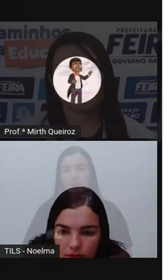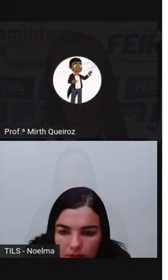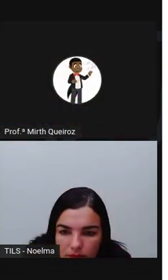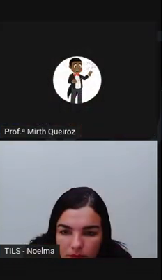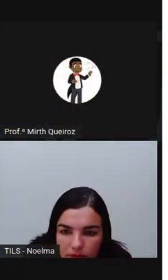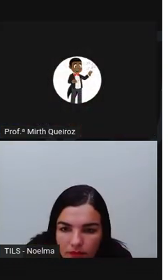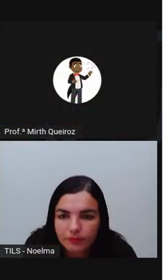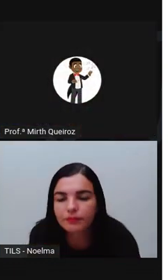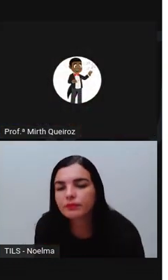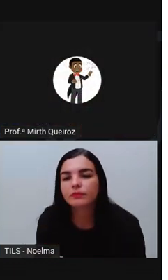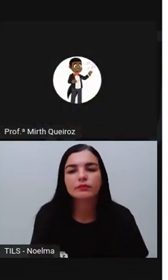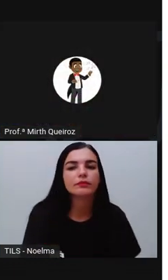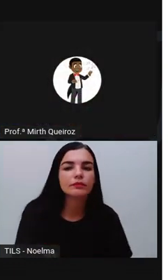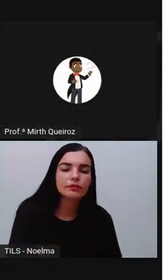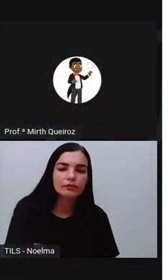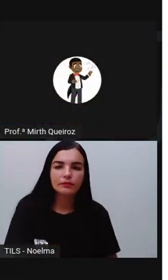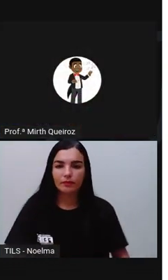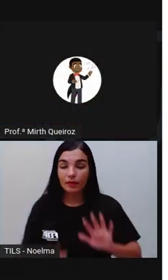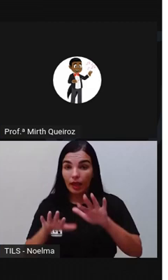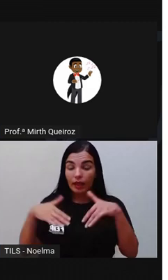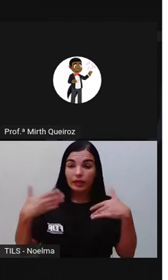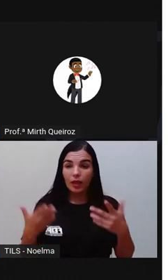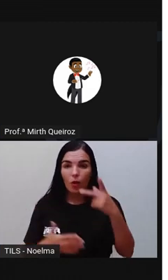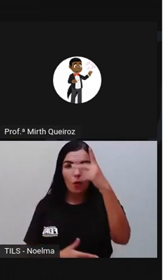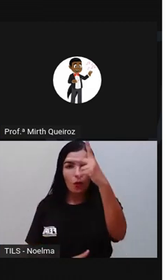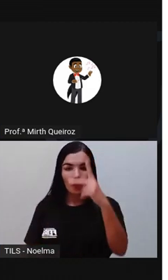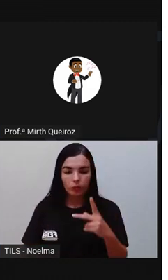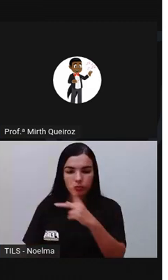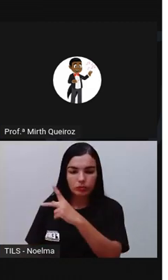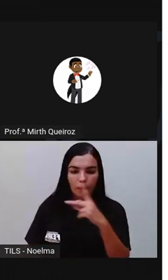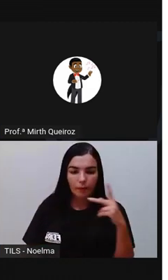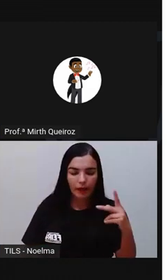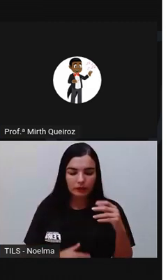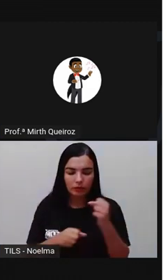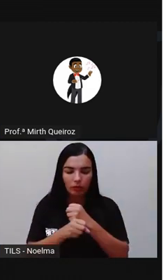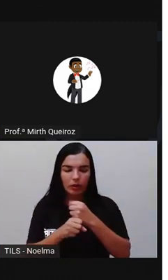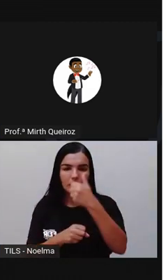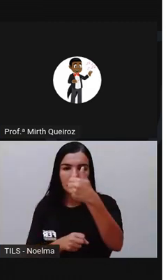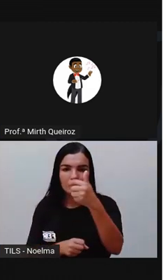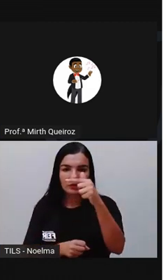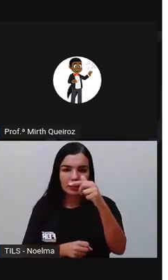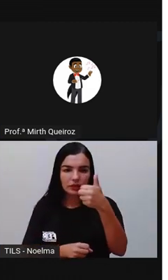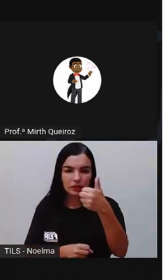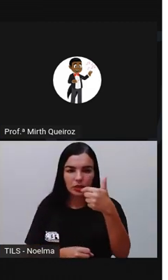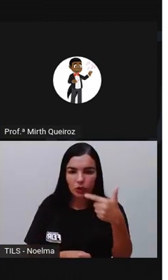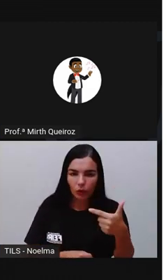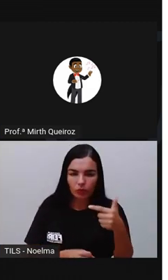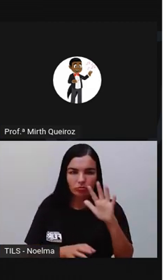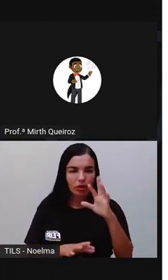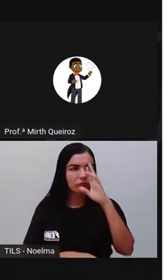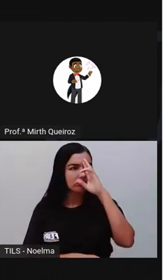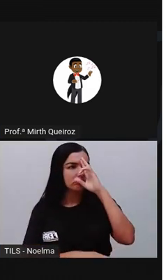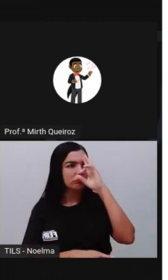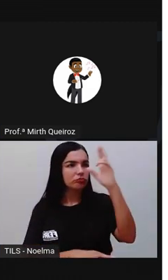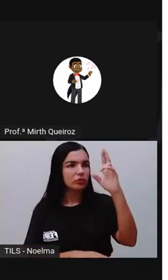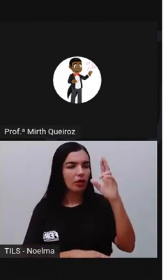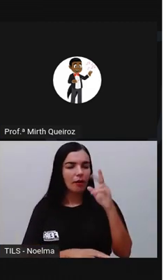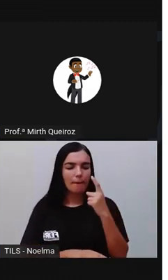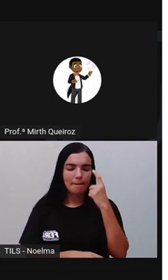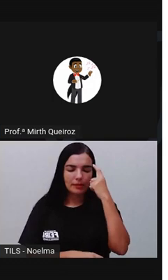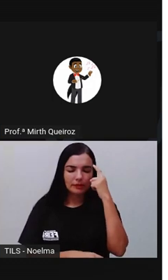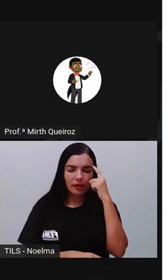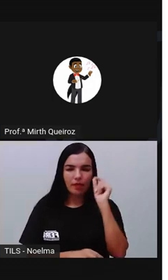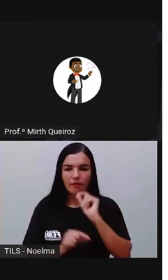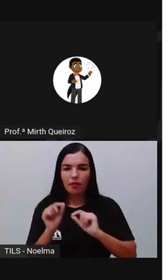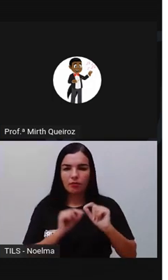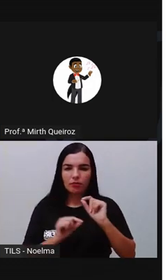O Neil afirmava em 1711 que o senhor de engenho é título a que muitos aspiram, porque